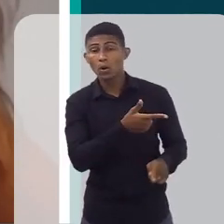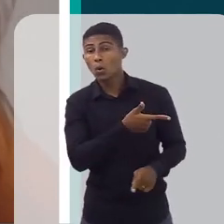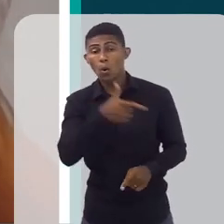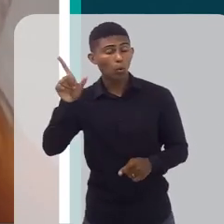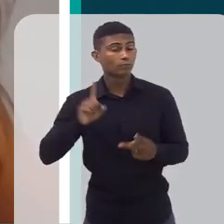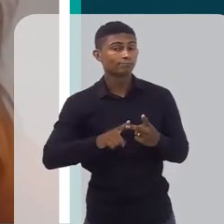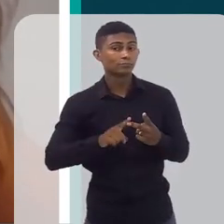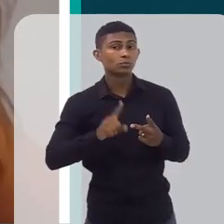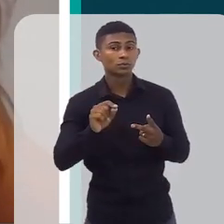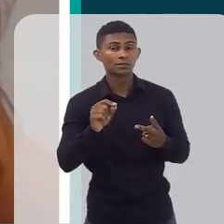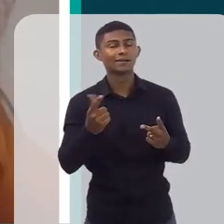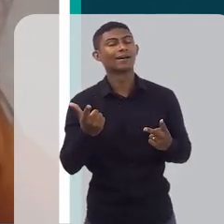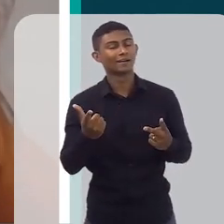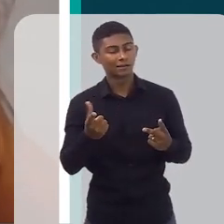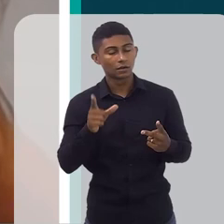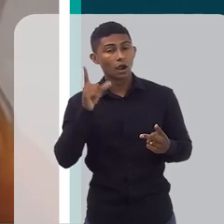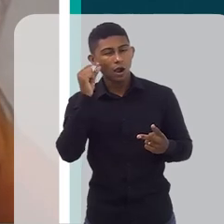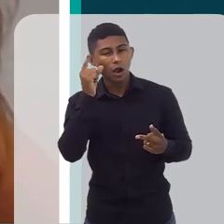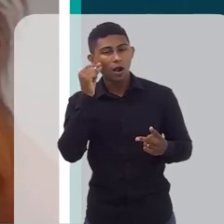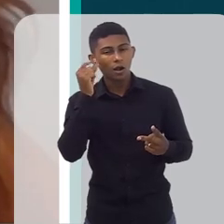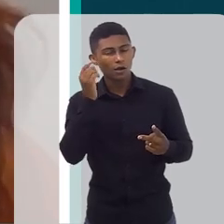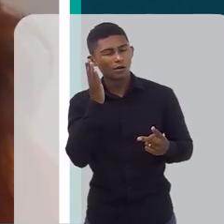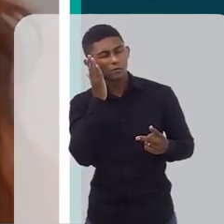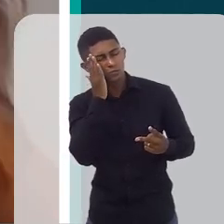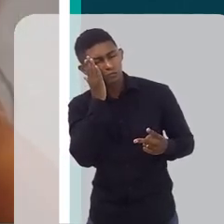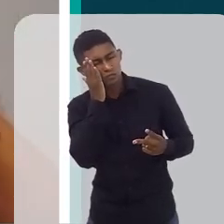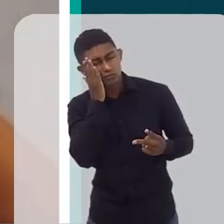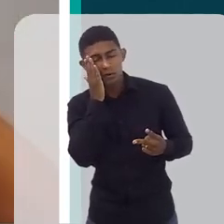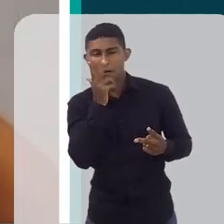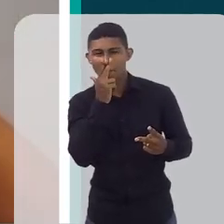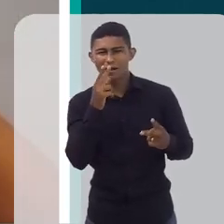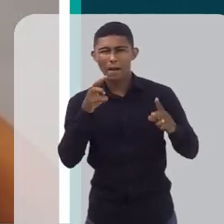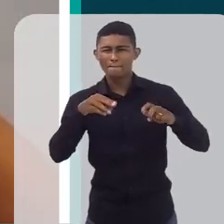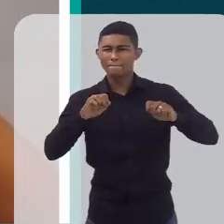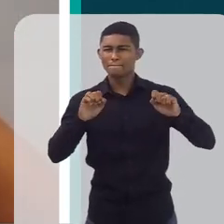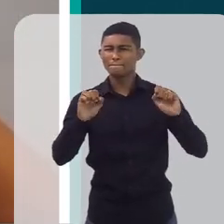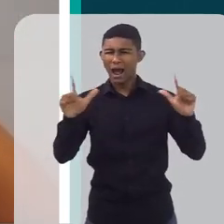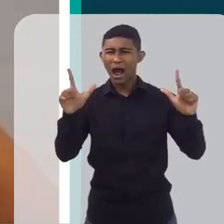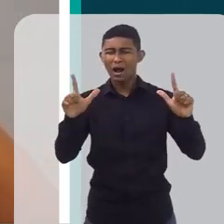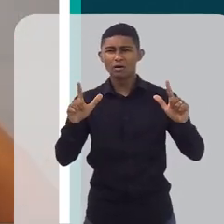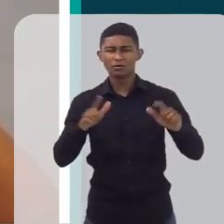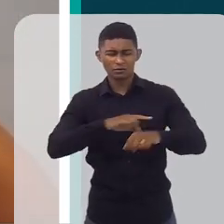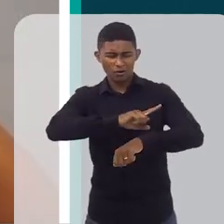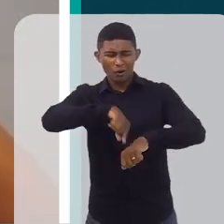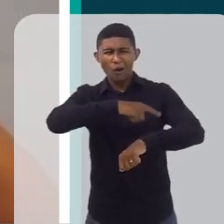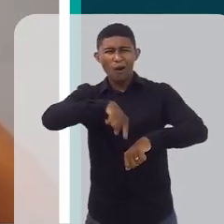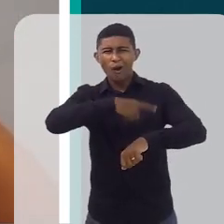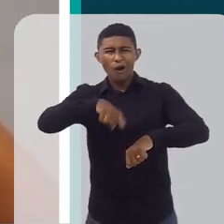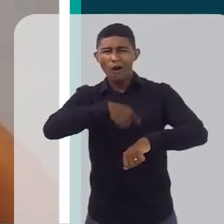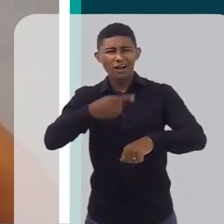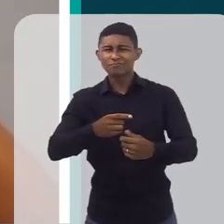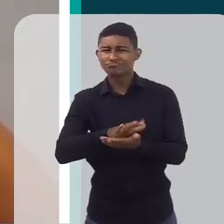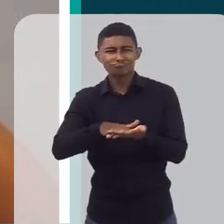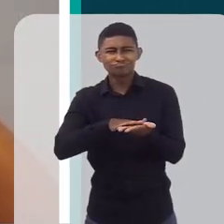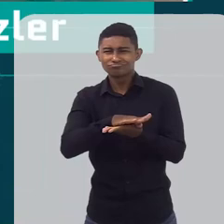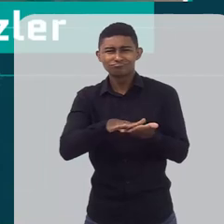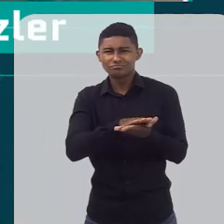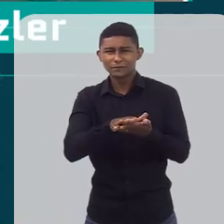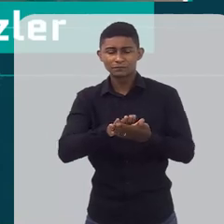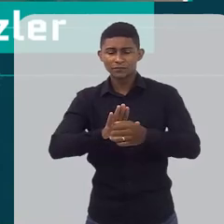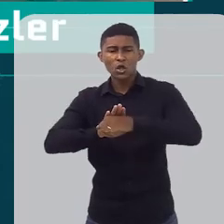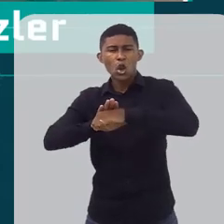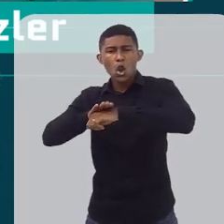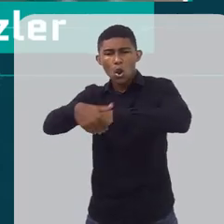o sono, né? Então, a criança que dorme mal, a criança que fica à noite jogando, muito tempo,